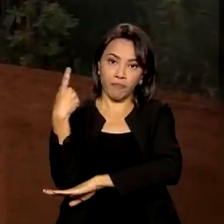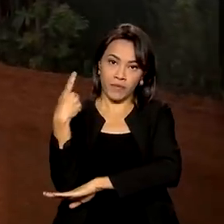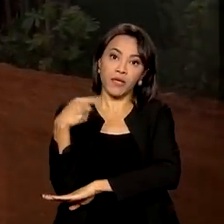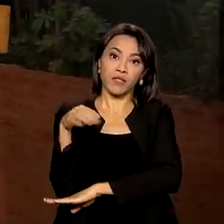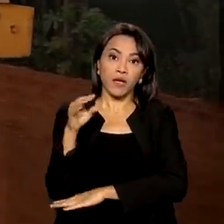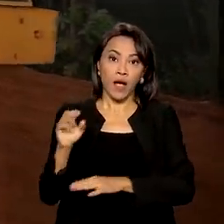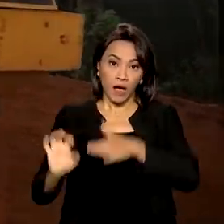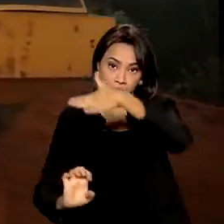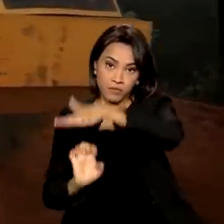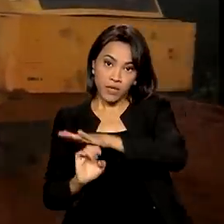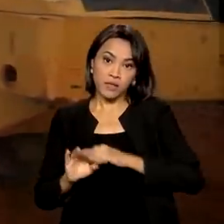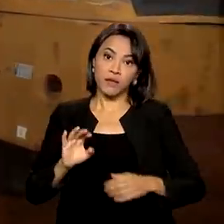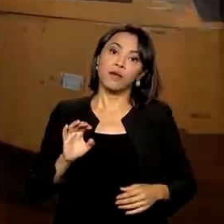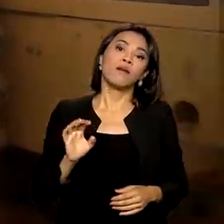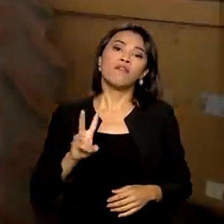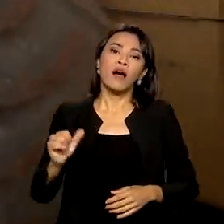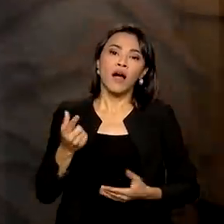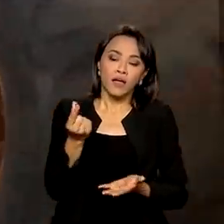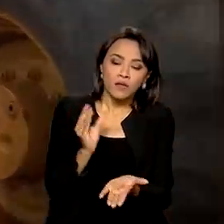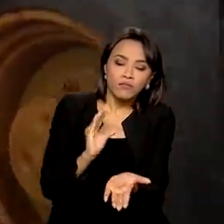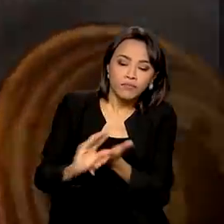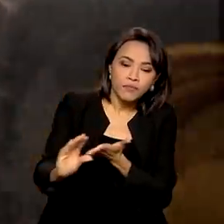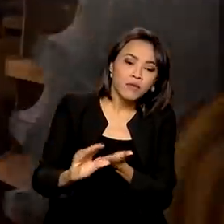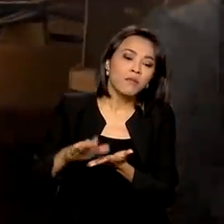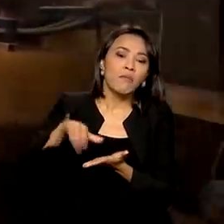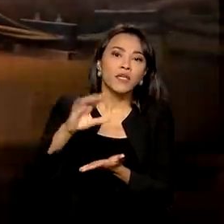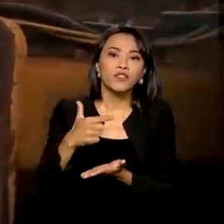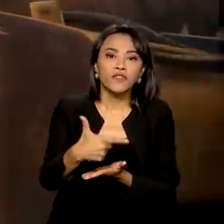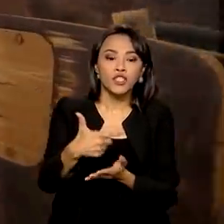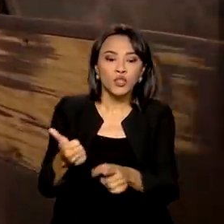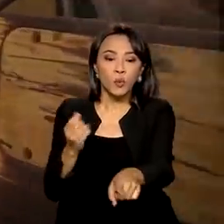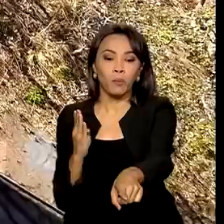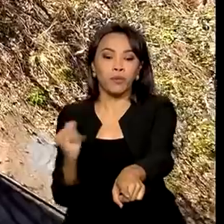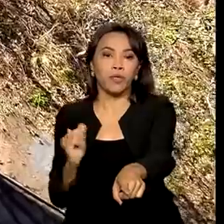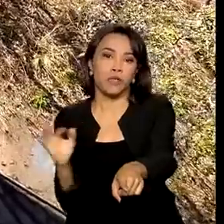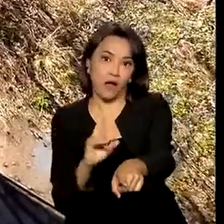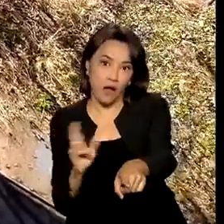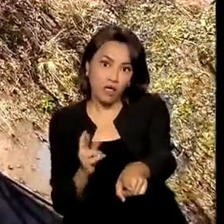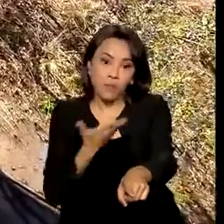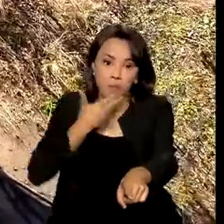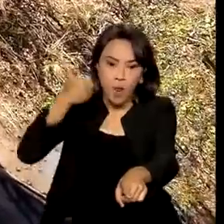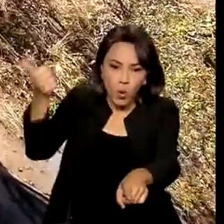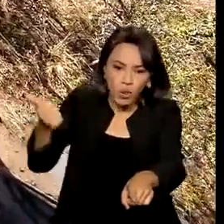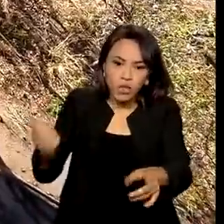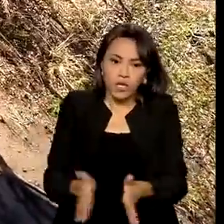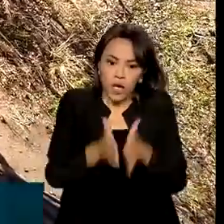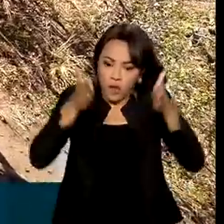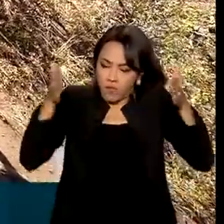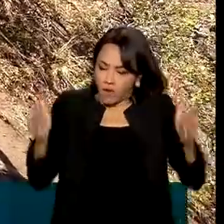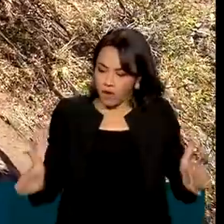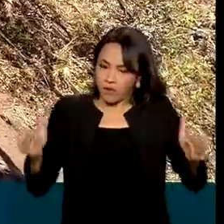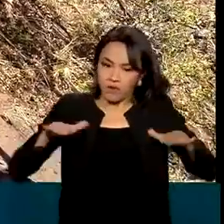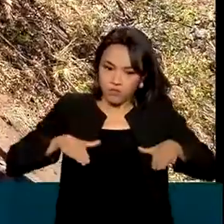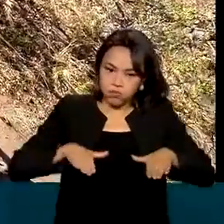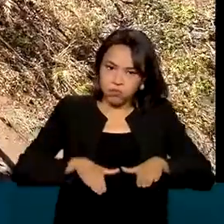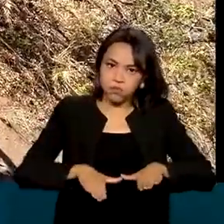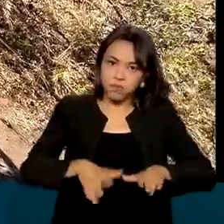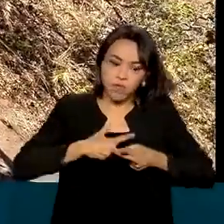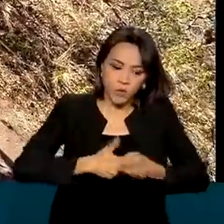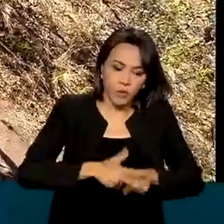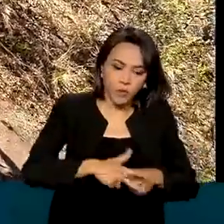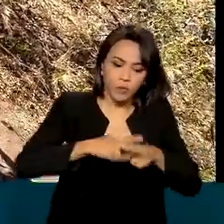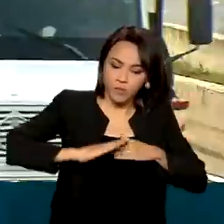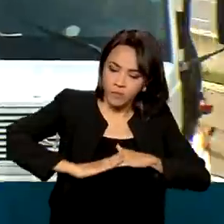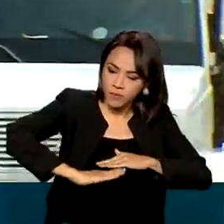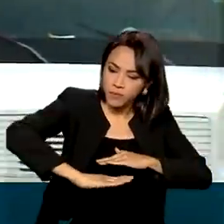Rodovias vai investir mais de 21 bilhões de reais em melhorias, na ampliação de capacidade e na manutenção das